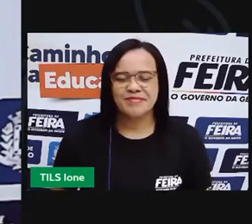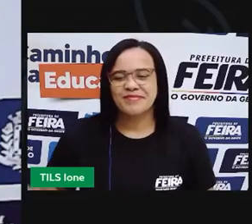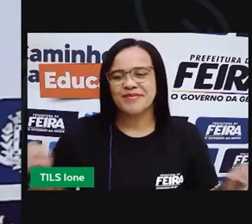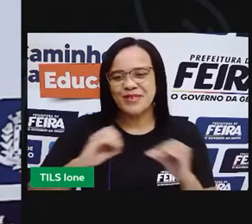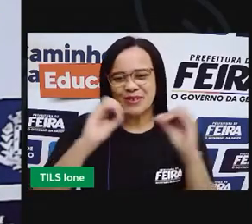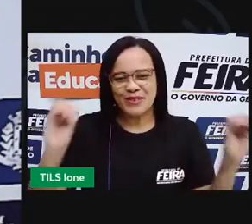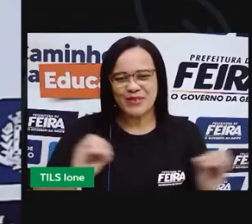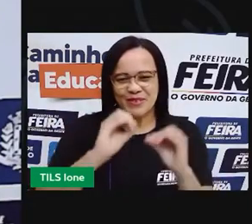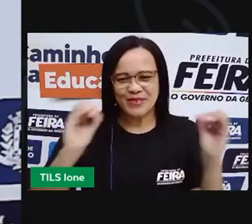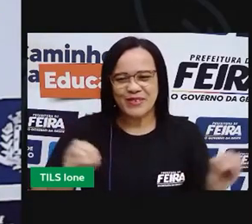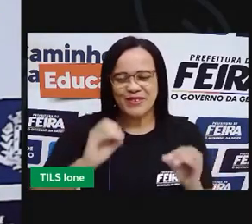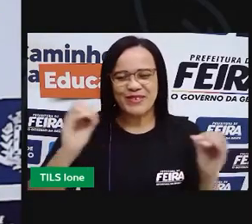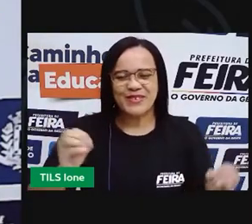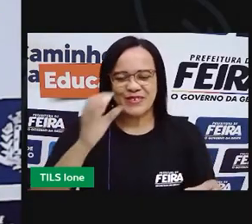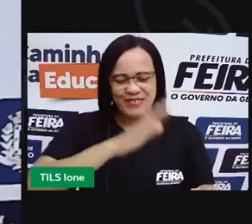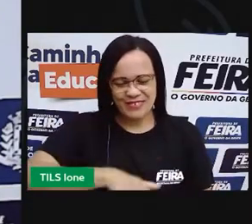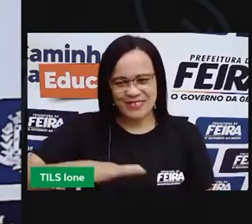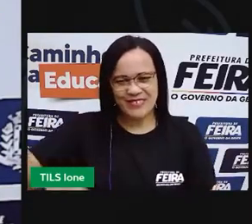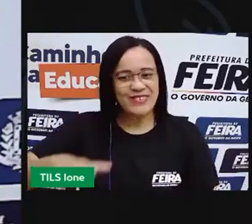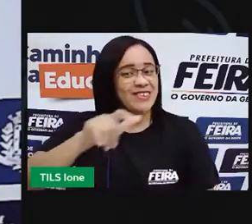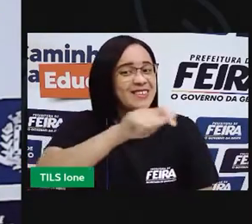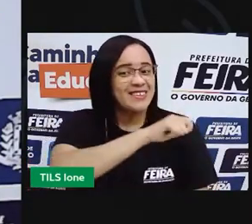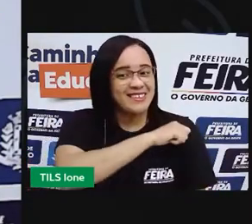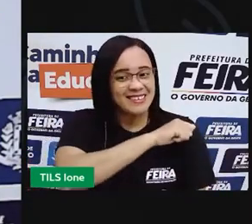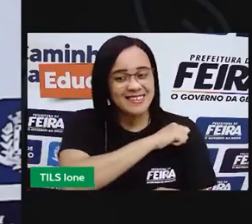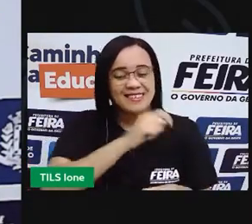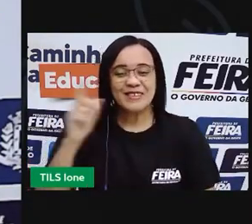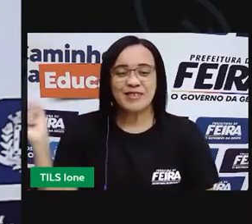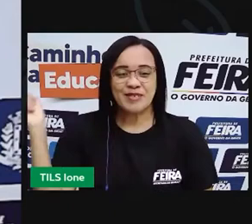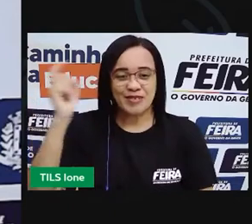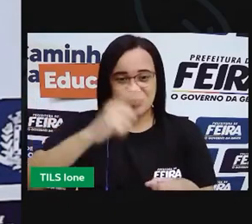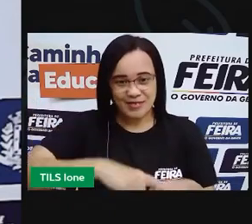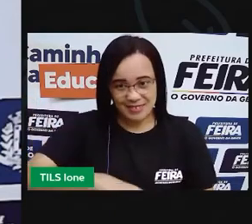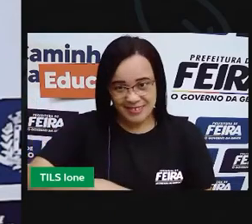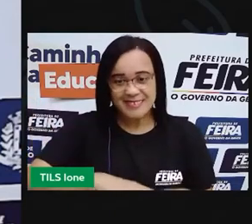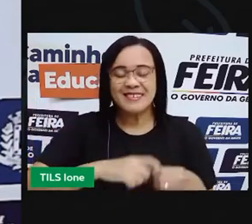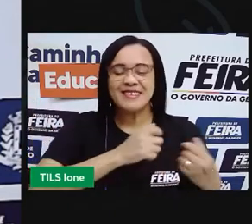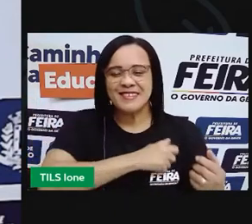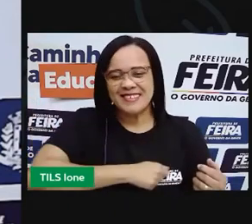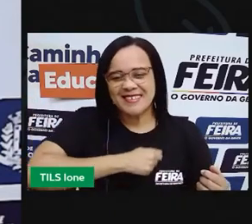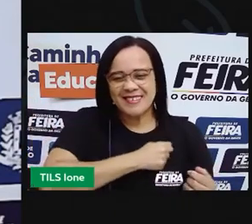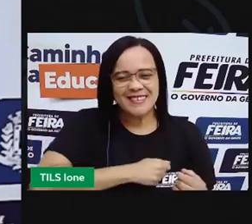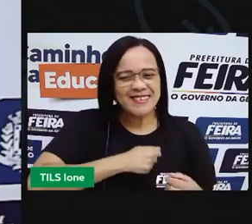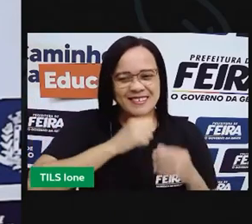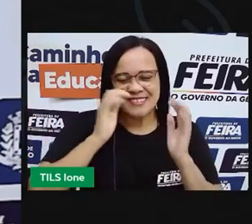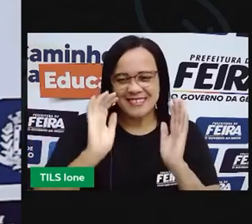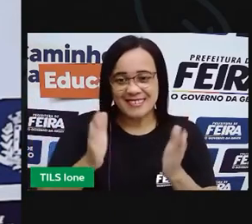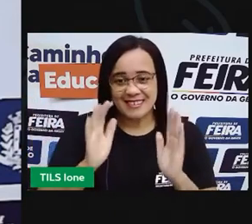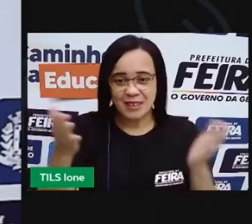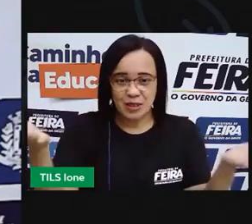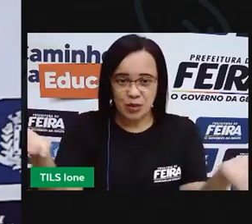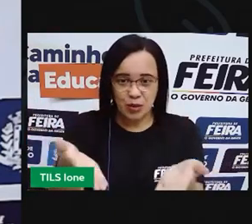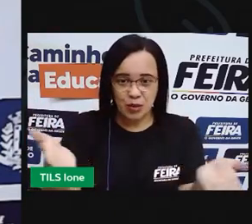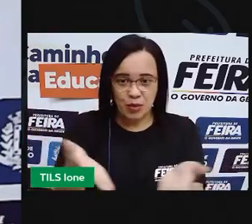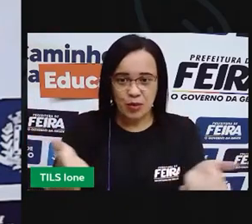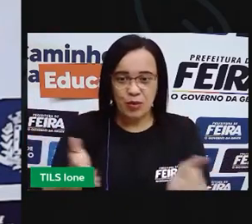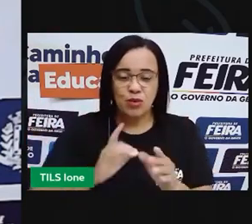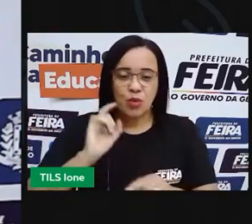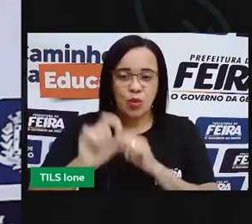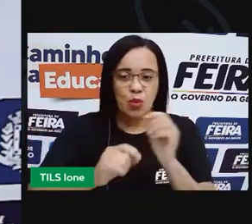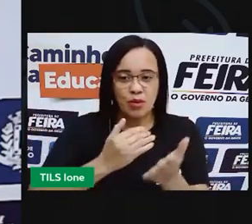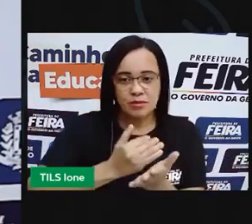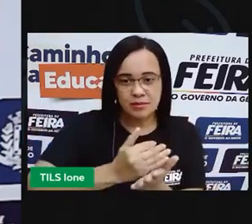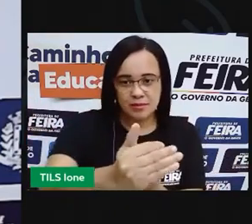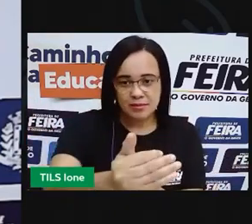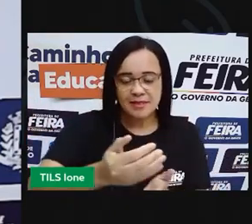Olá garotada, voltamos a essa aula com saudade e hoje nós vamos ter aula de